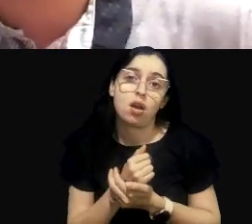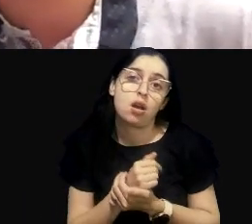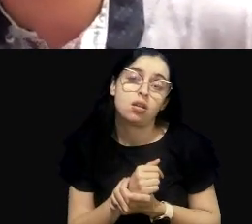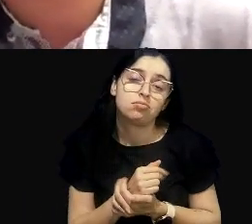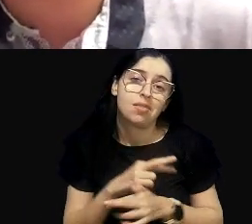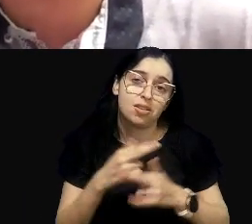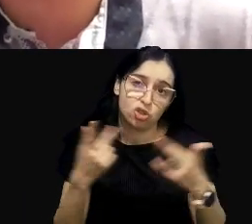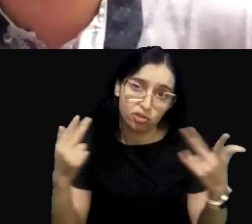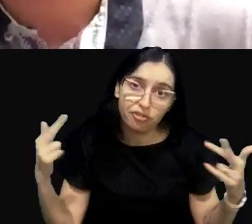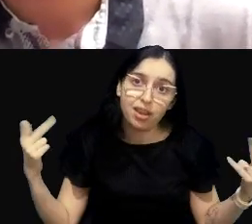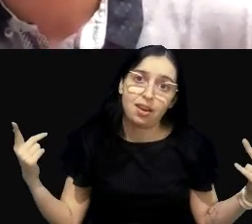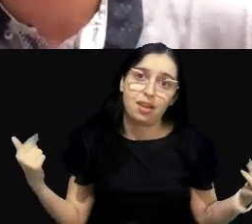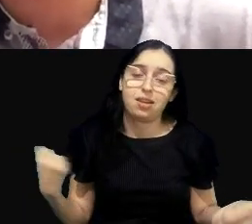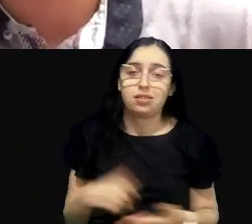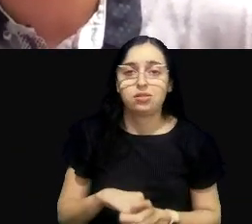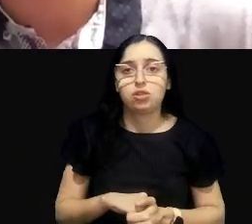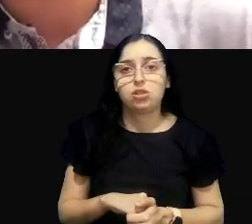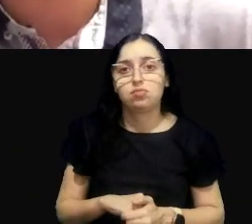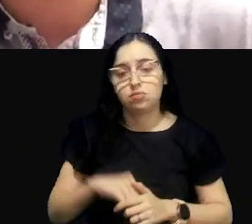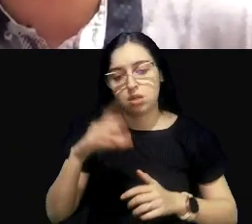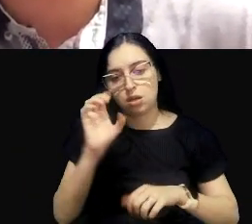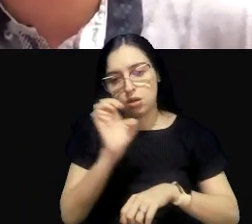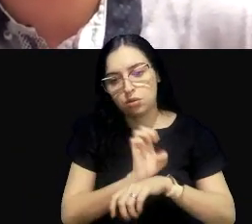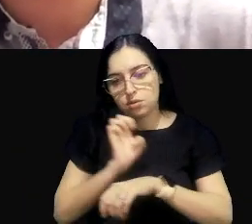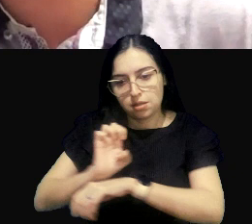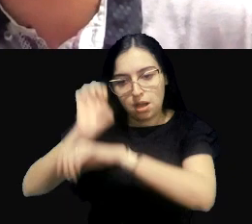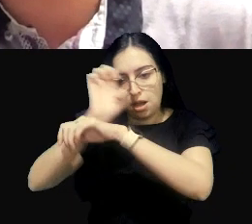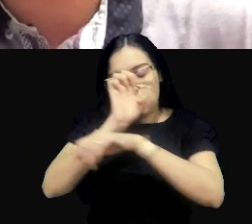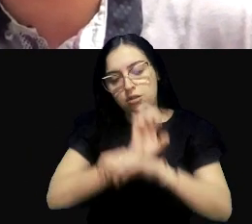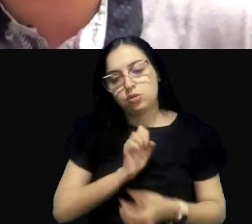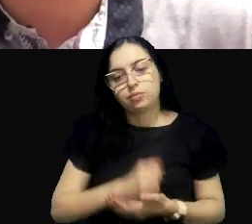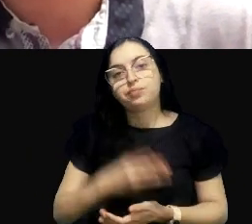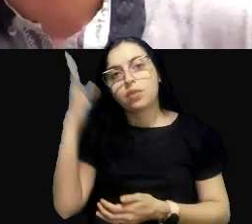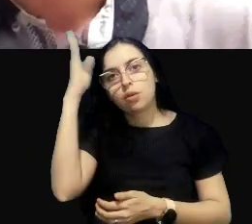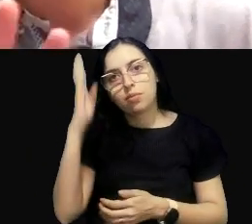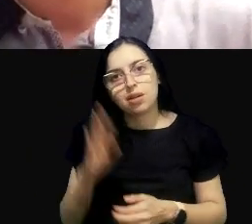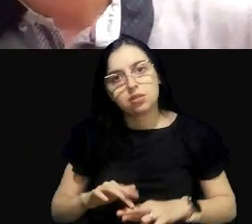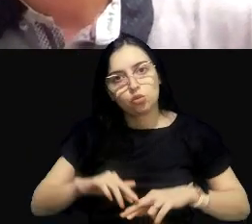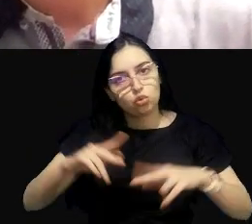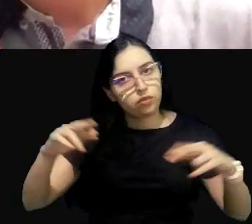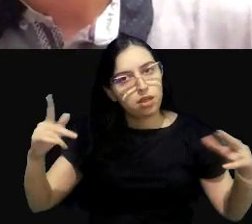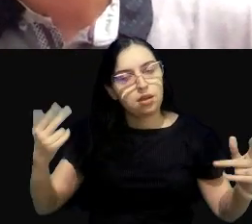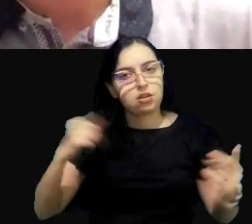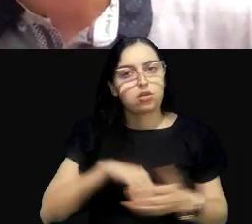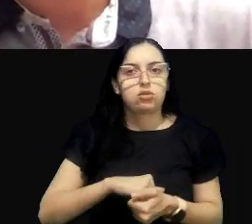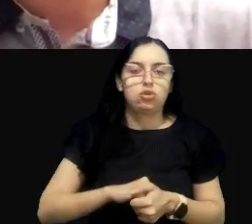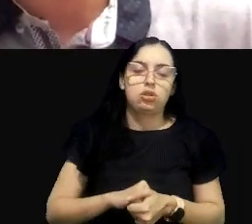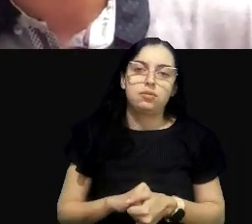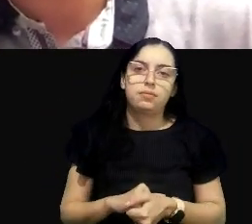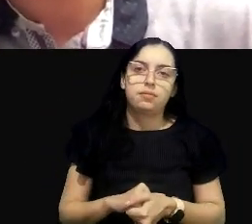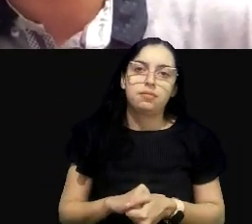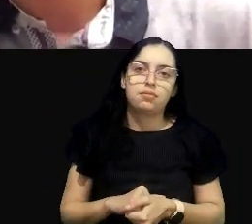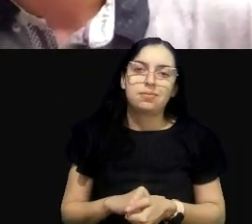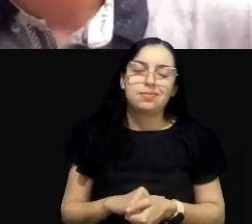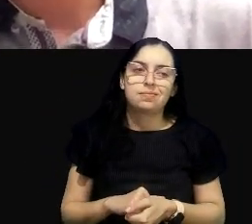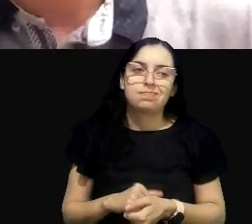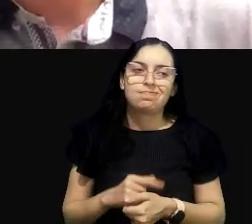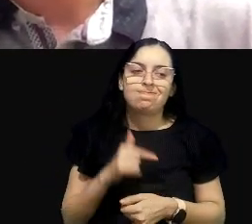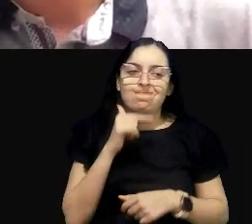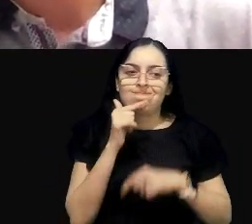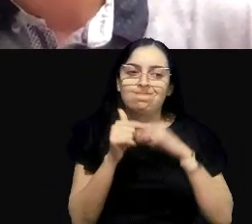norte, no nordeste, no centro-oeste, porque o Brasil é um país muito diverso do ponto de vista ambiental. Então, essa é uma questão que já me causa bastante